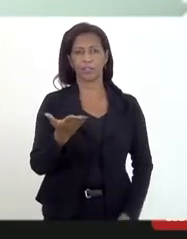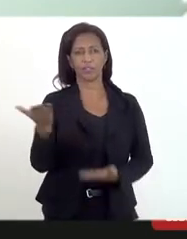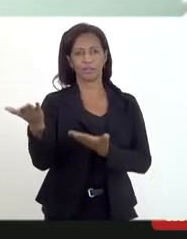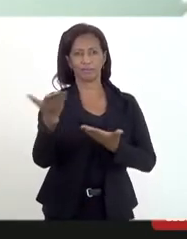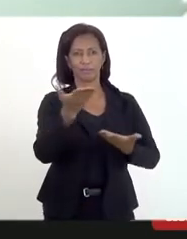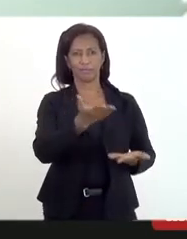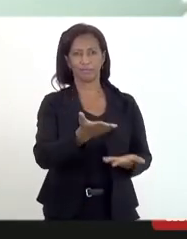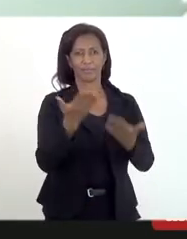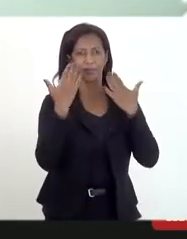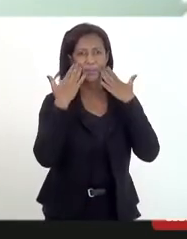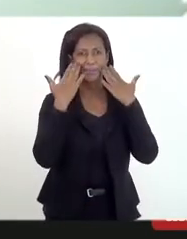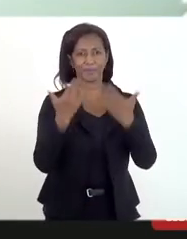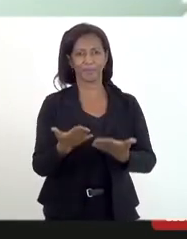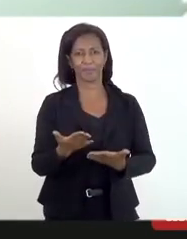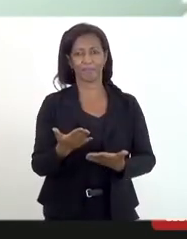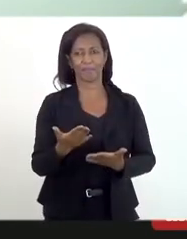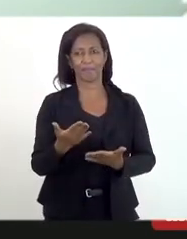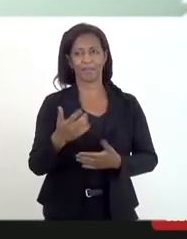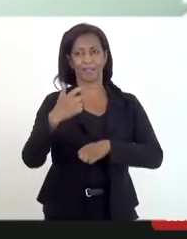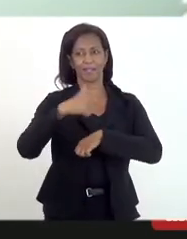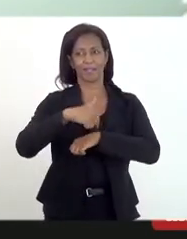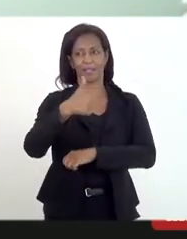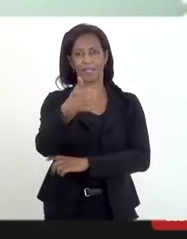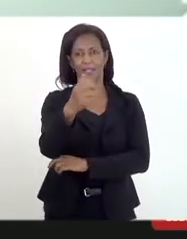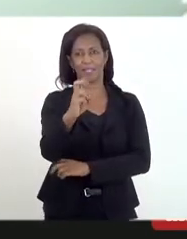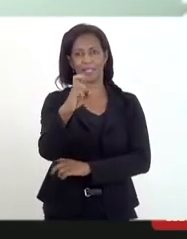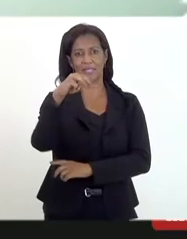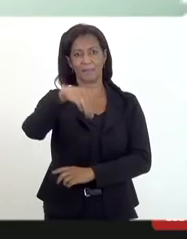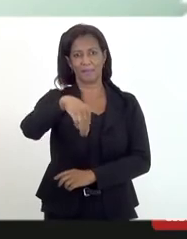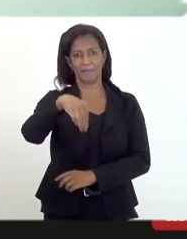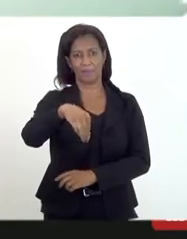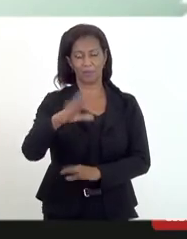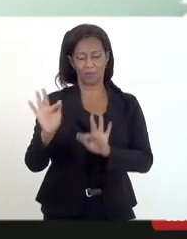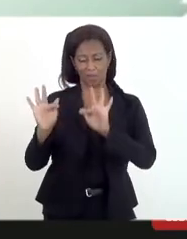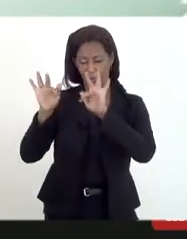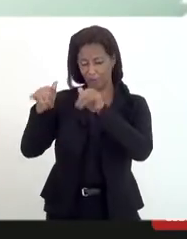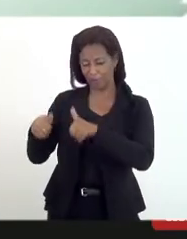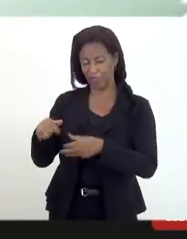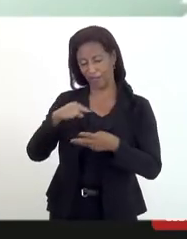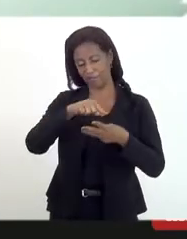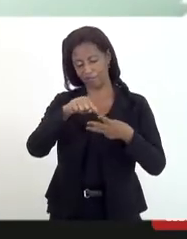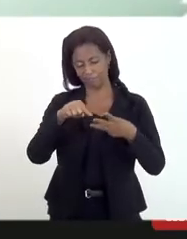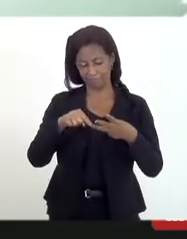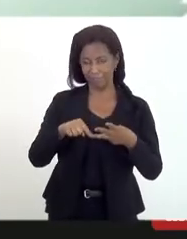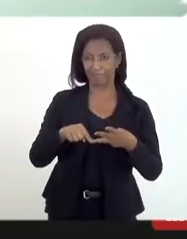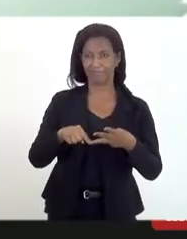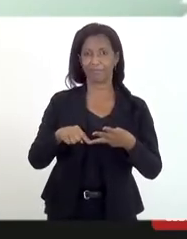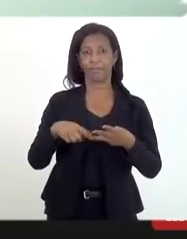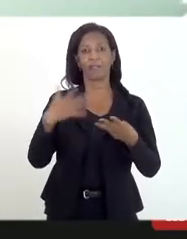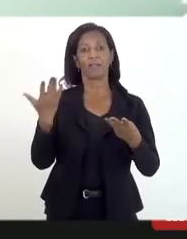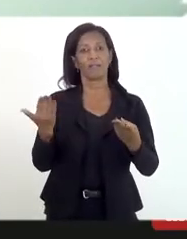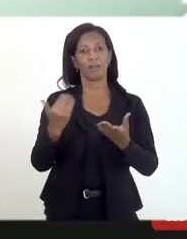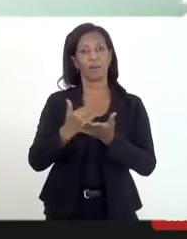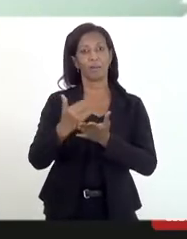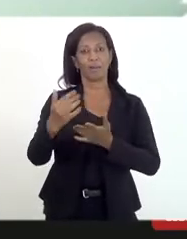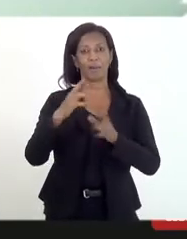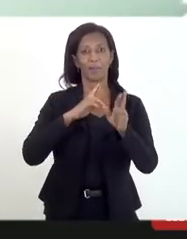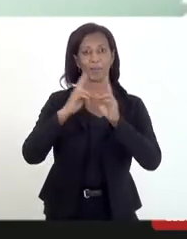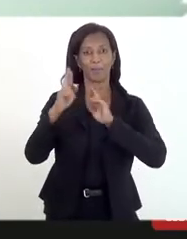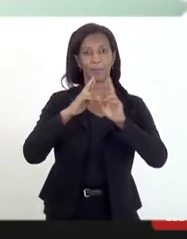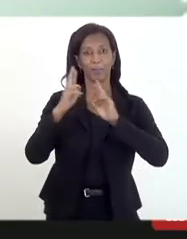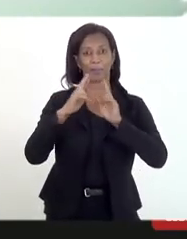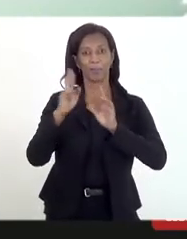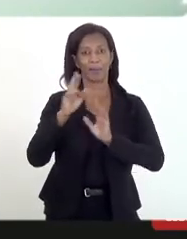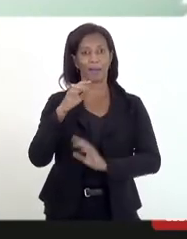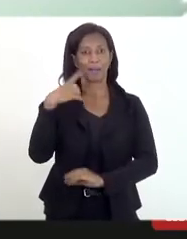apresente sua manifestação pelo prazo de 15 minutos. Ao final dos três, vamos abrir para as indagações dos senhores deputados que